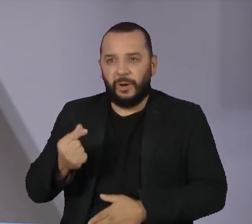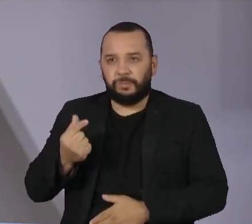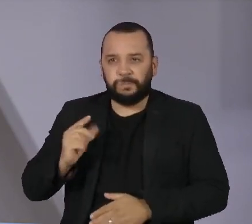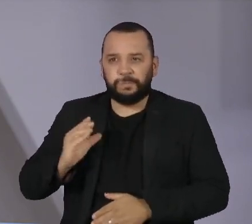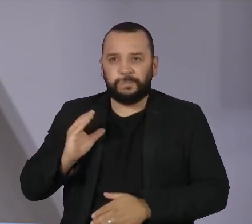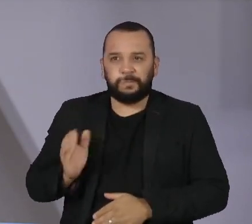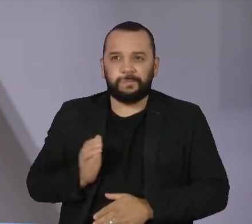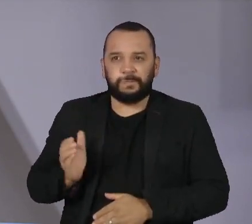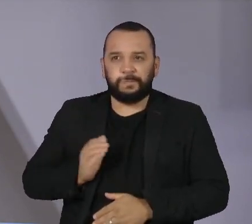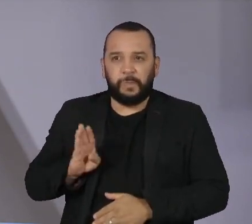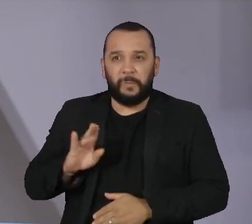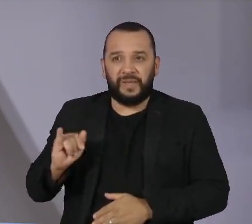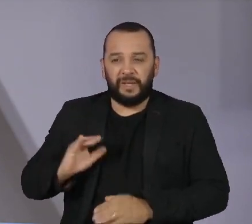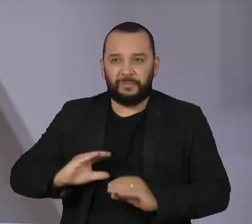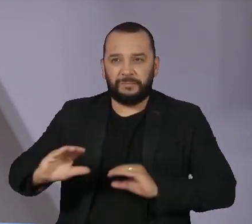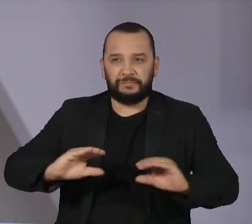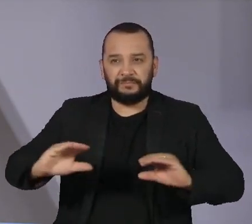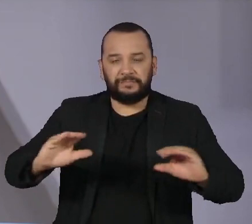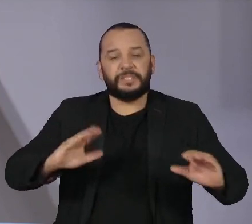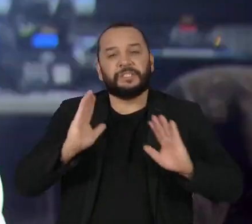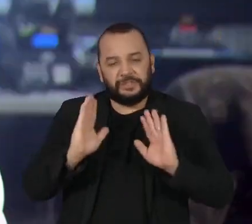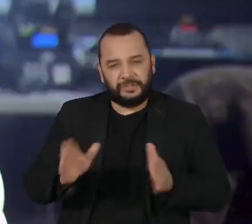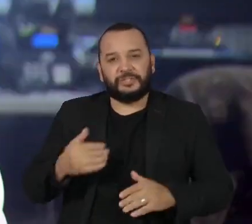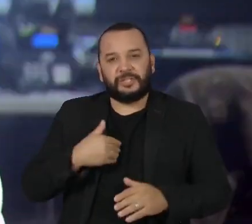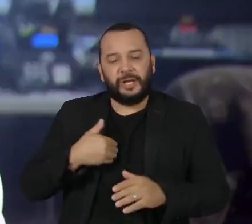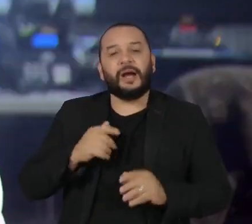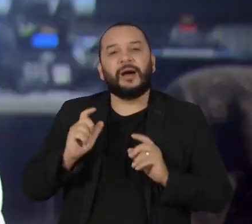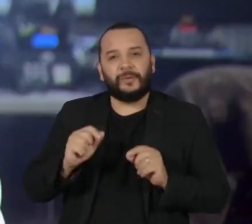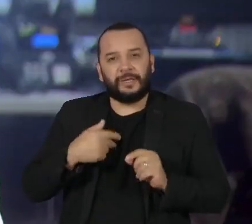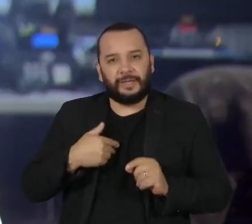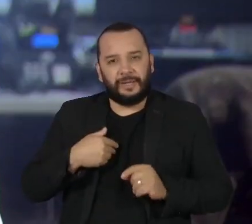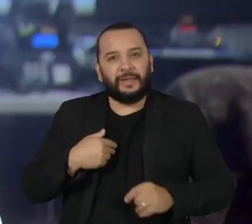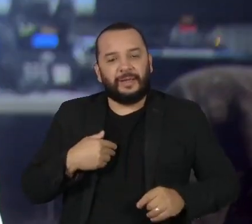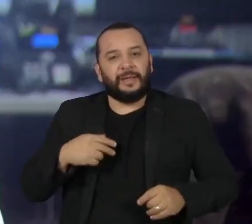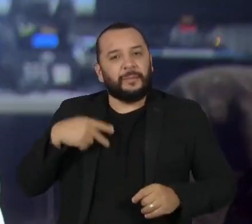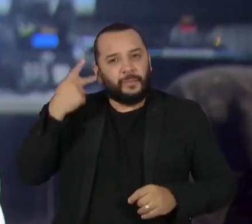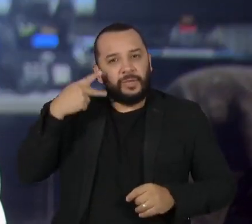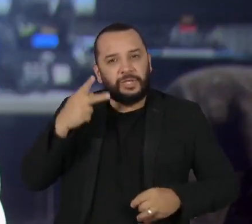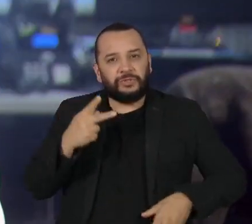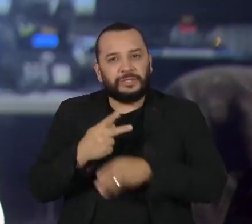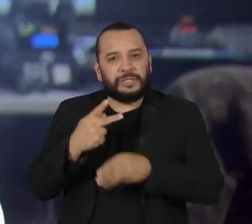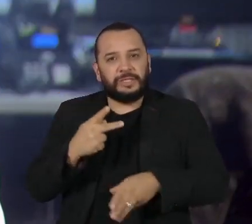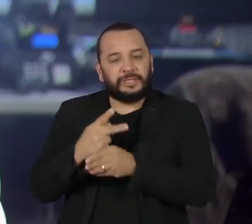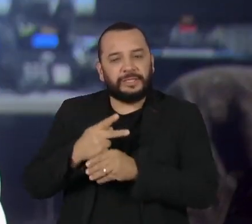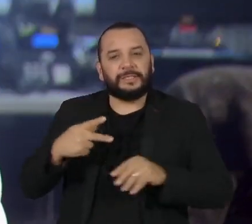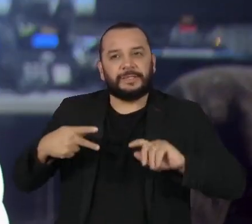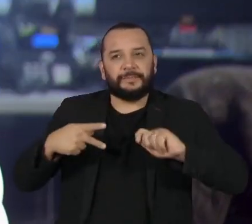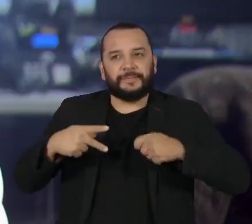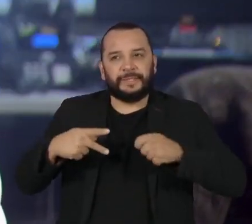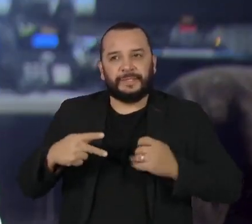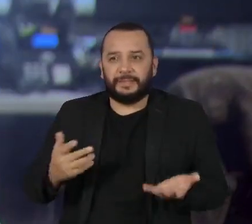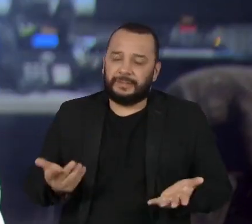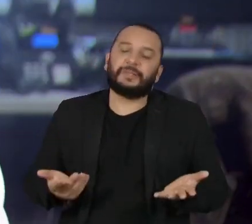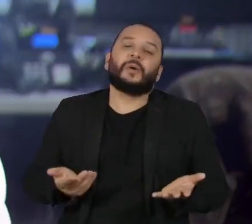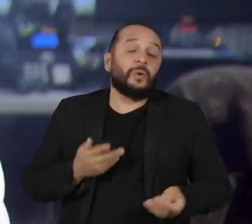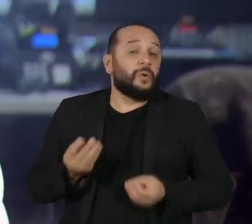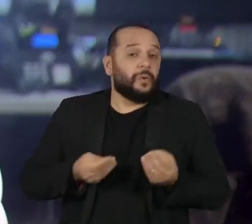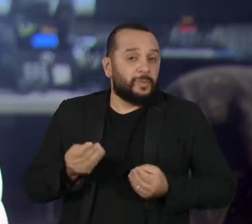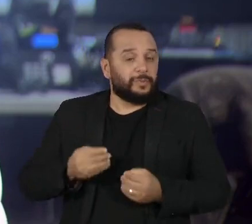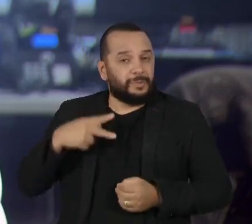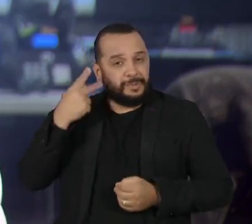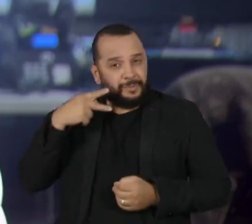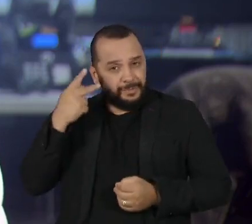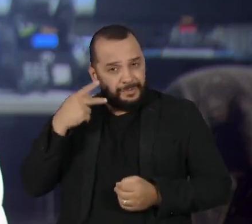parlamentares pela chamada emenda PIX. Com o fim do orçamento secreto, esta é hoje a maneira pela qual deputados e